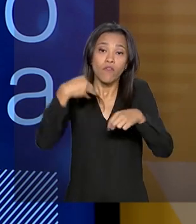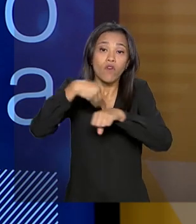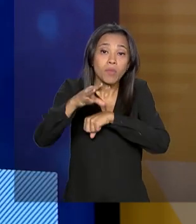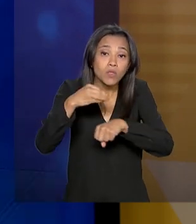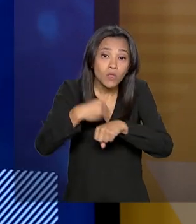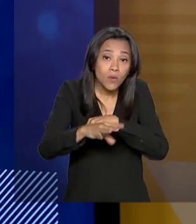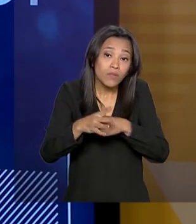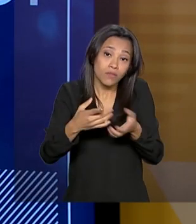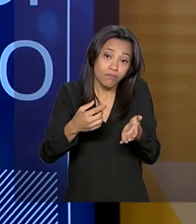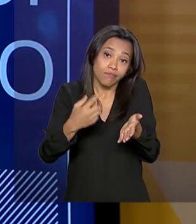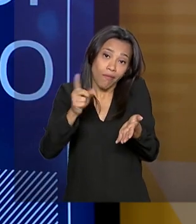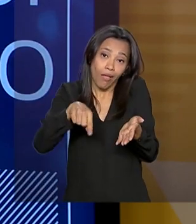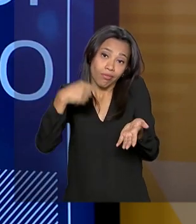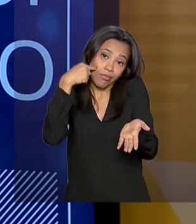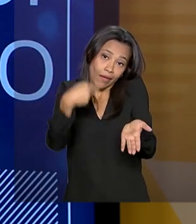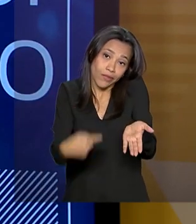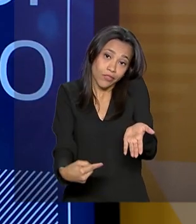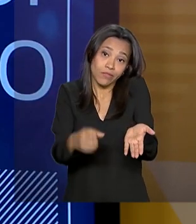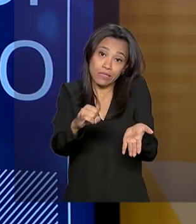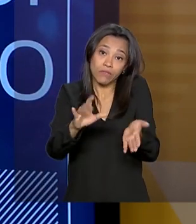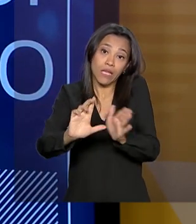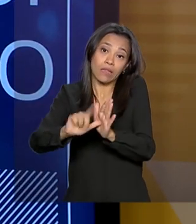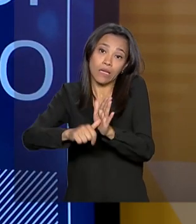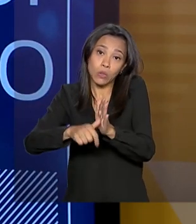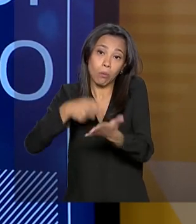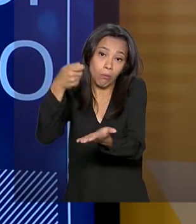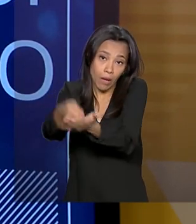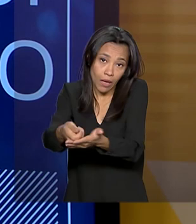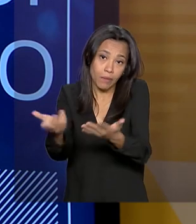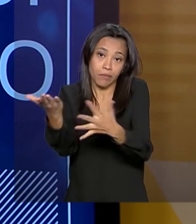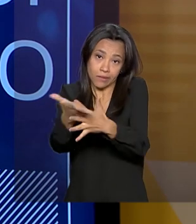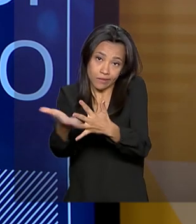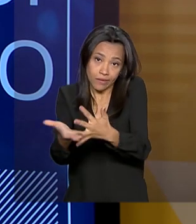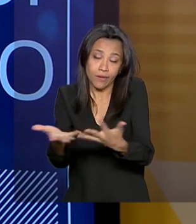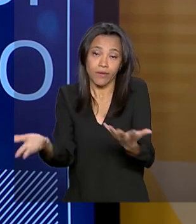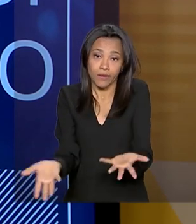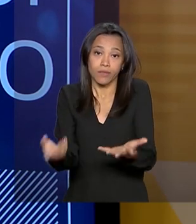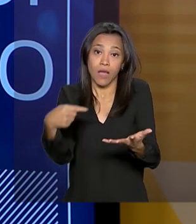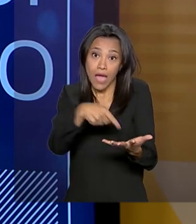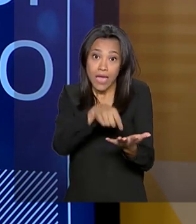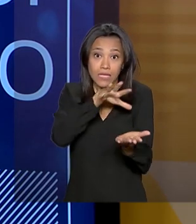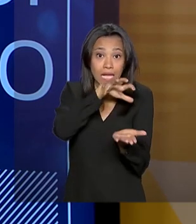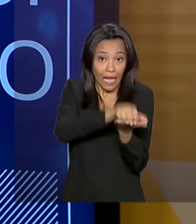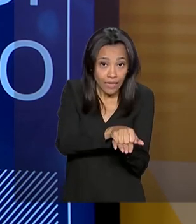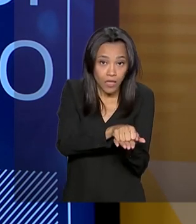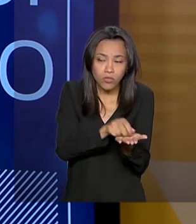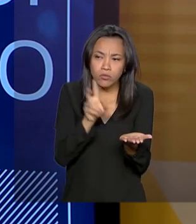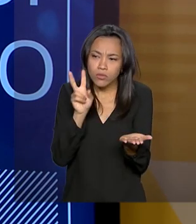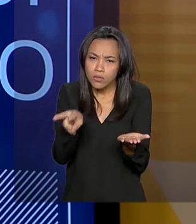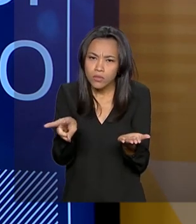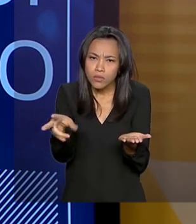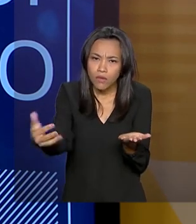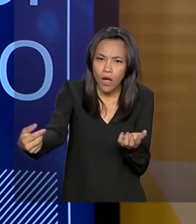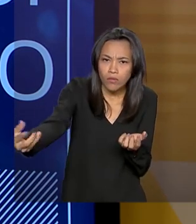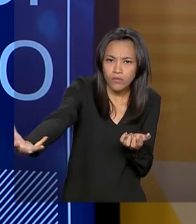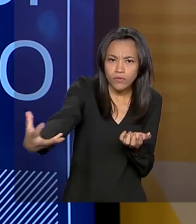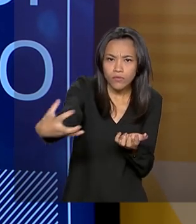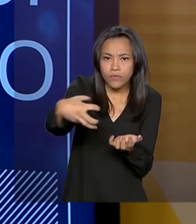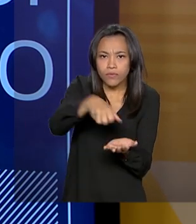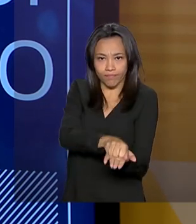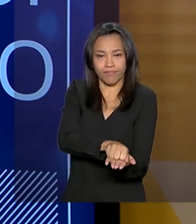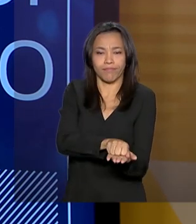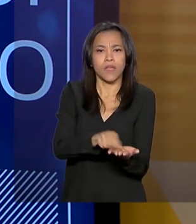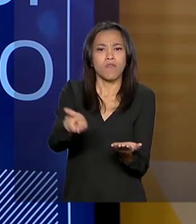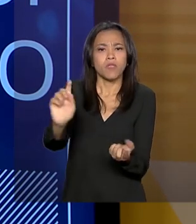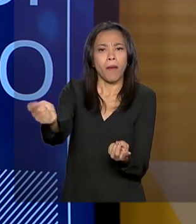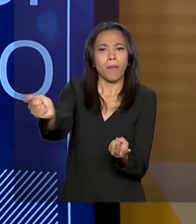negativa. se você atrasou algo, enfim, o cadastro positivo vai permitir que se crie um score de todos os